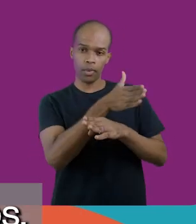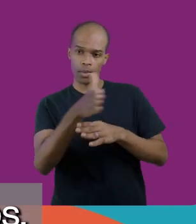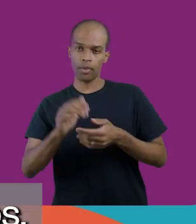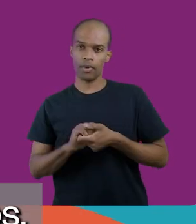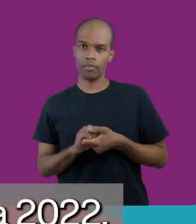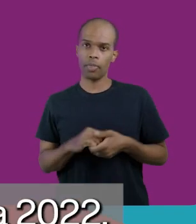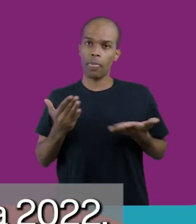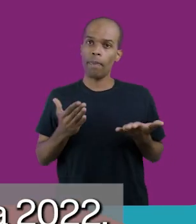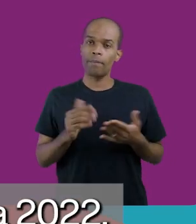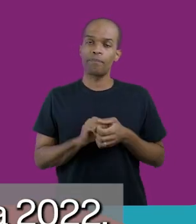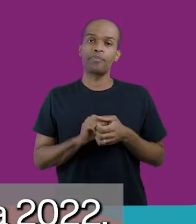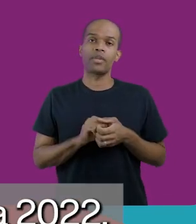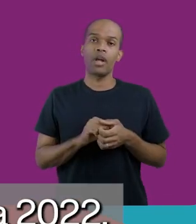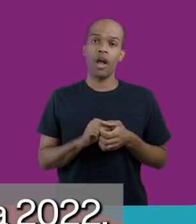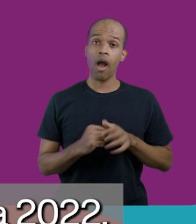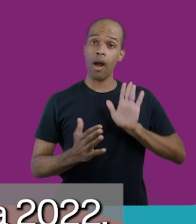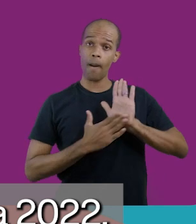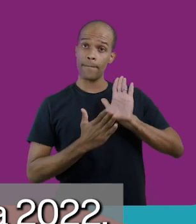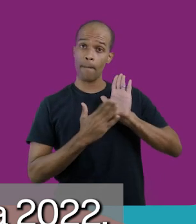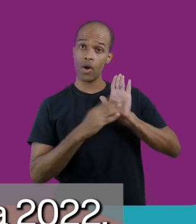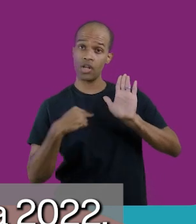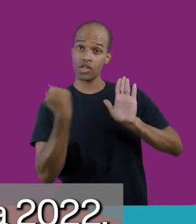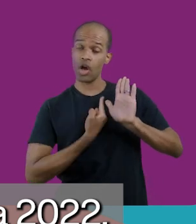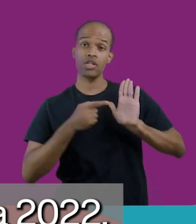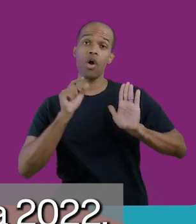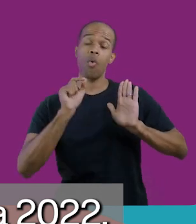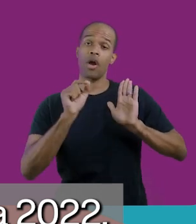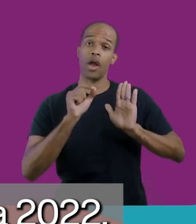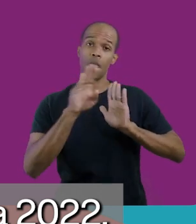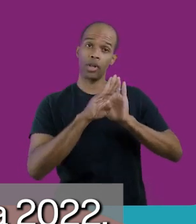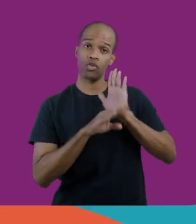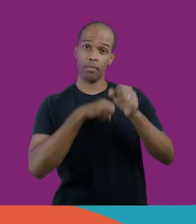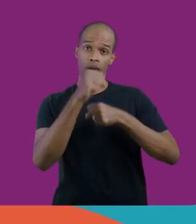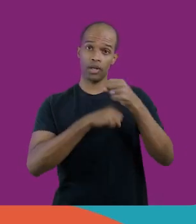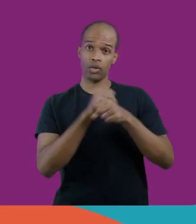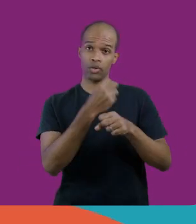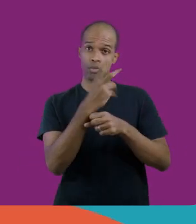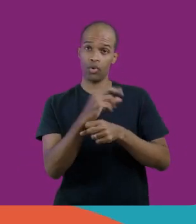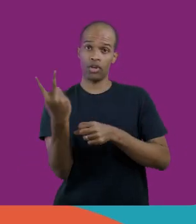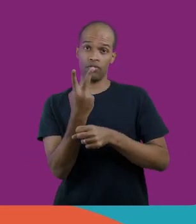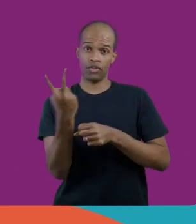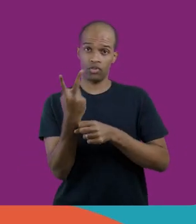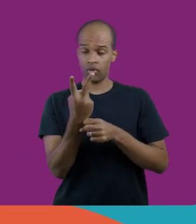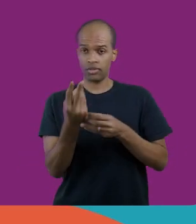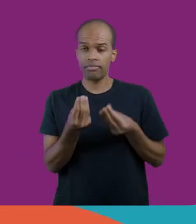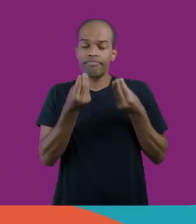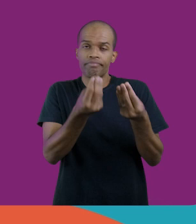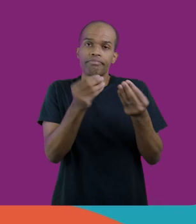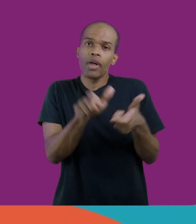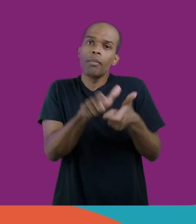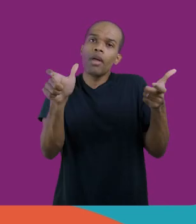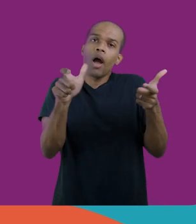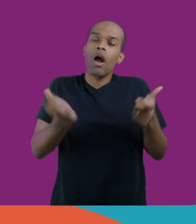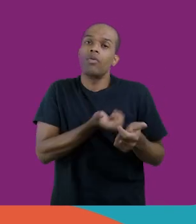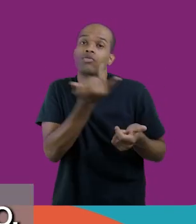municípios. A nossa proposta, dentro do planejamento para 2022, é que a oferta possibilite ampliar